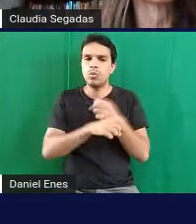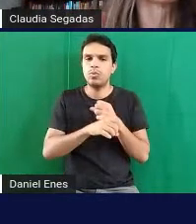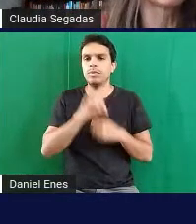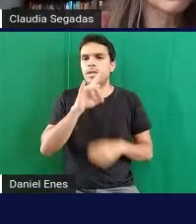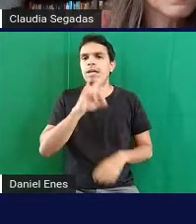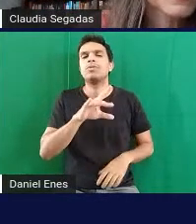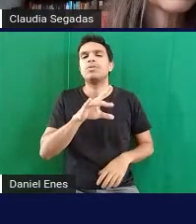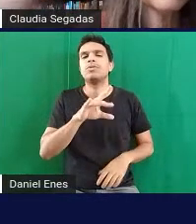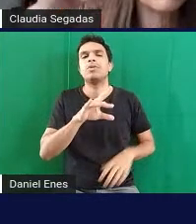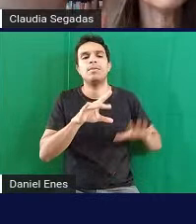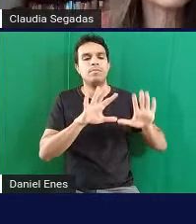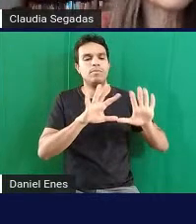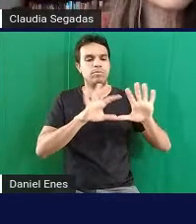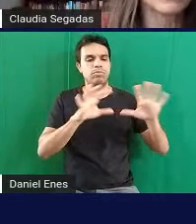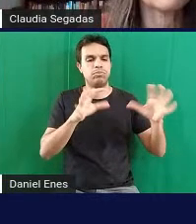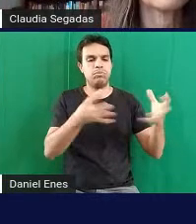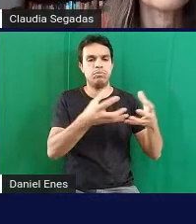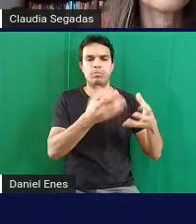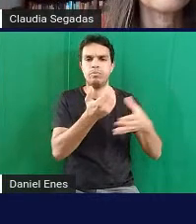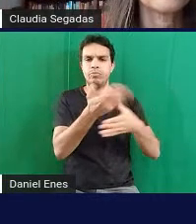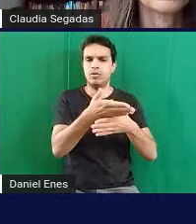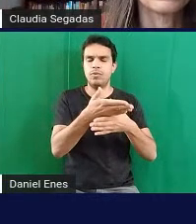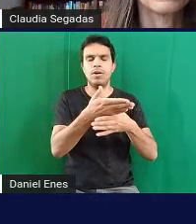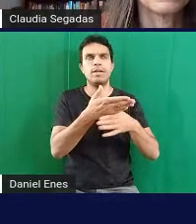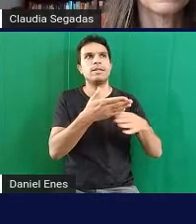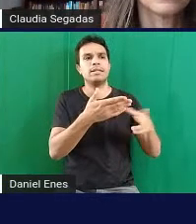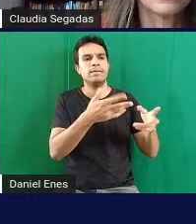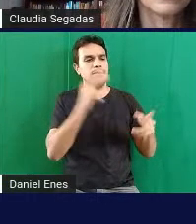externos pode passar